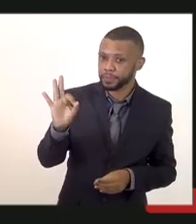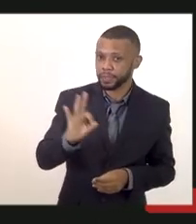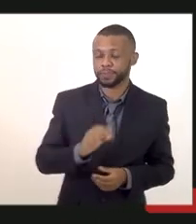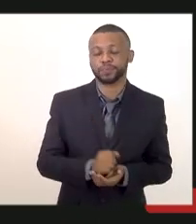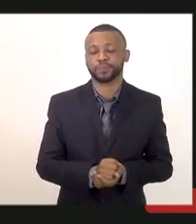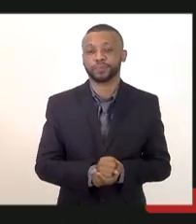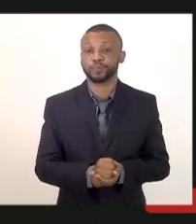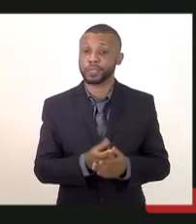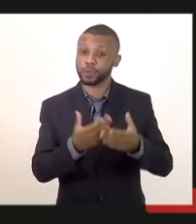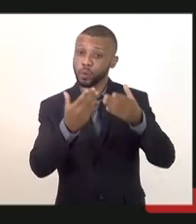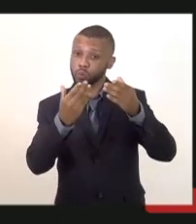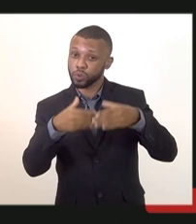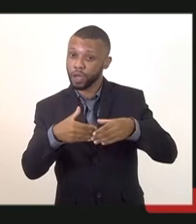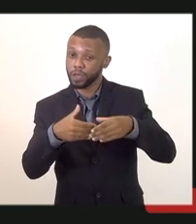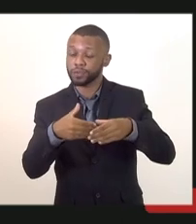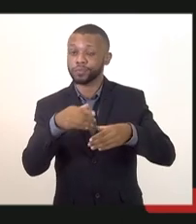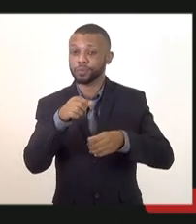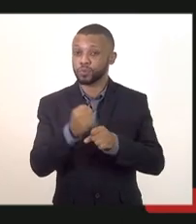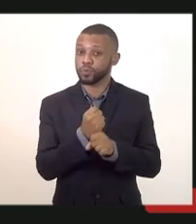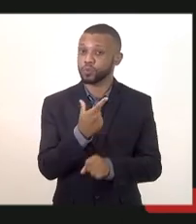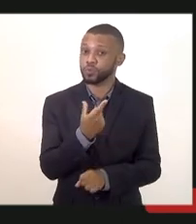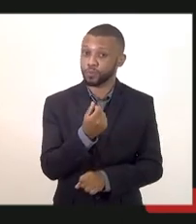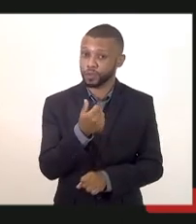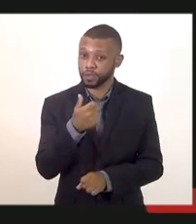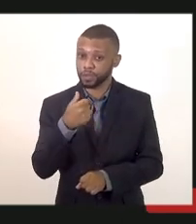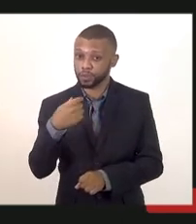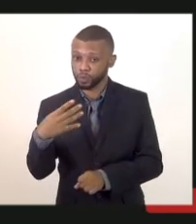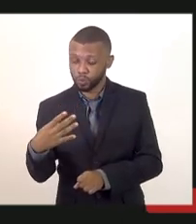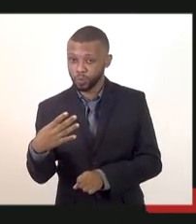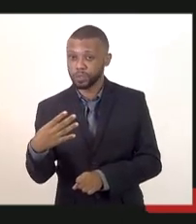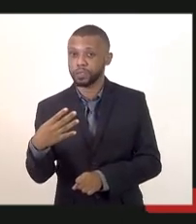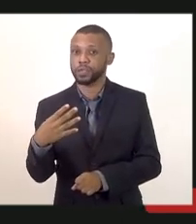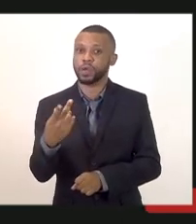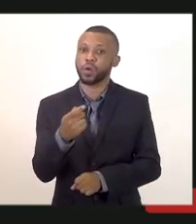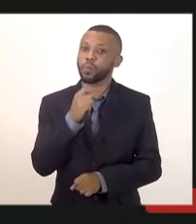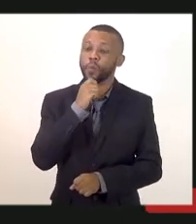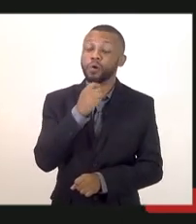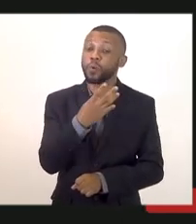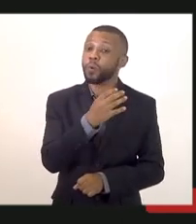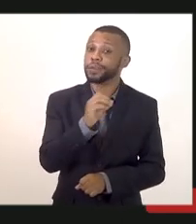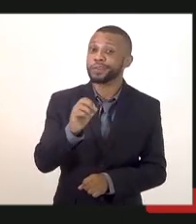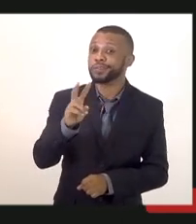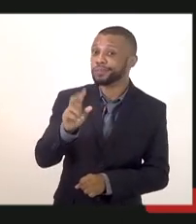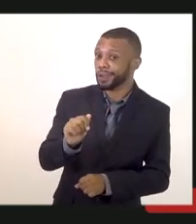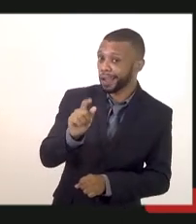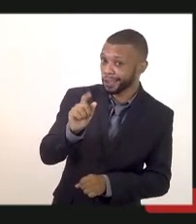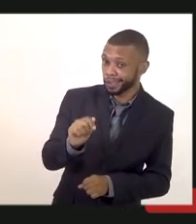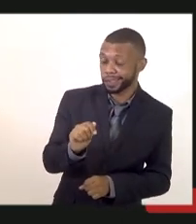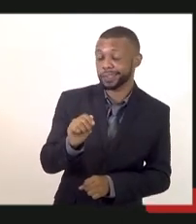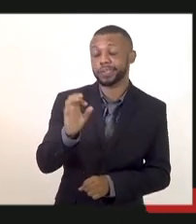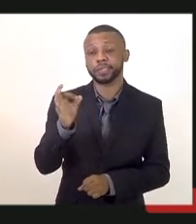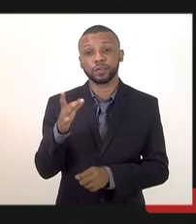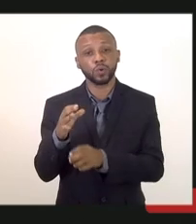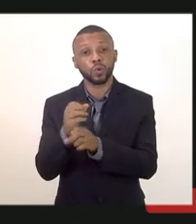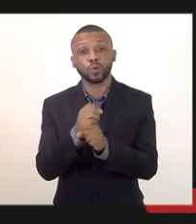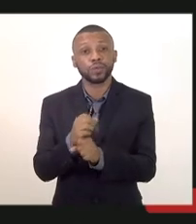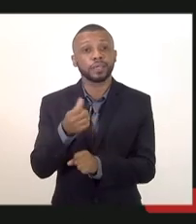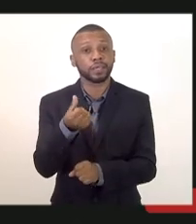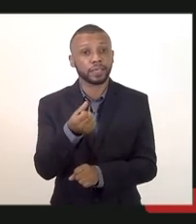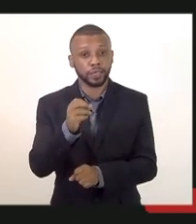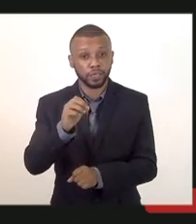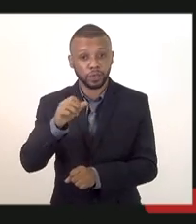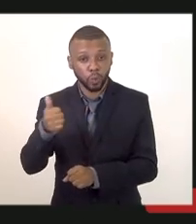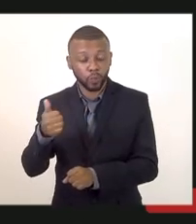2014 então não são de 400 vagas e sim de 601 seria necessário convocar os cotistas para o preenchimento dessas 20%